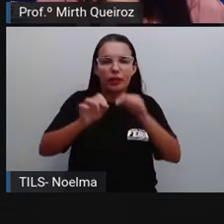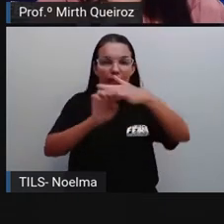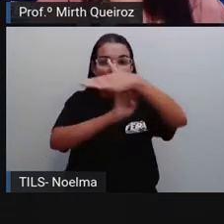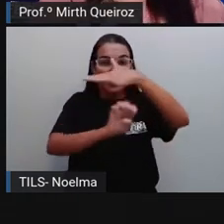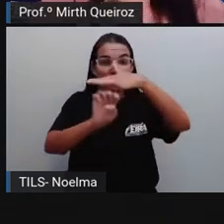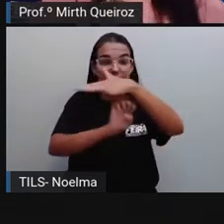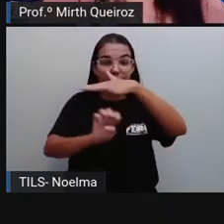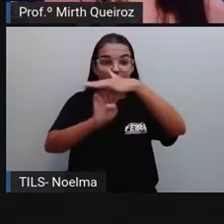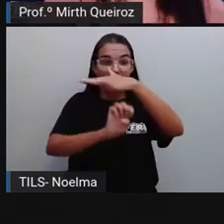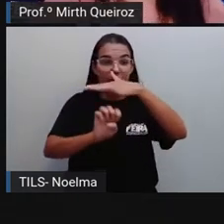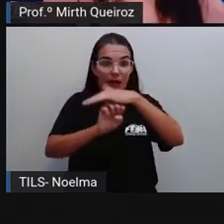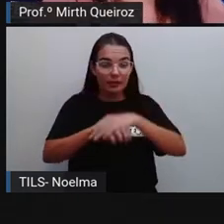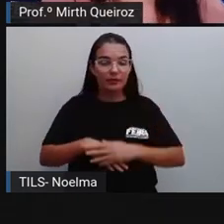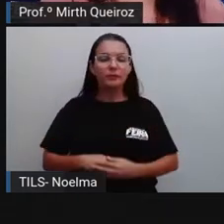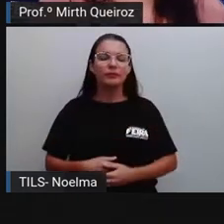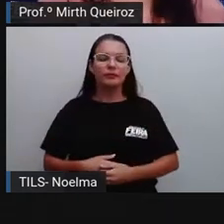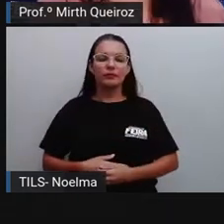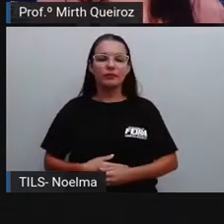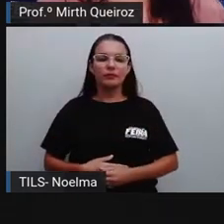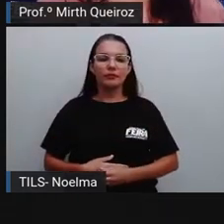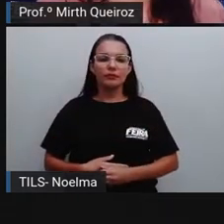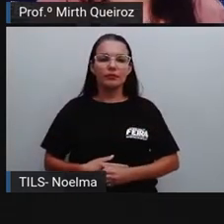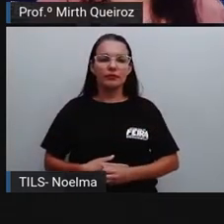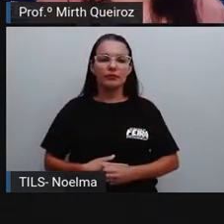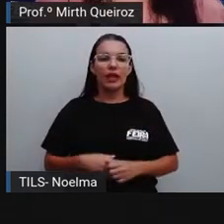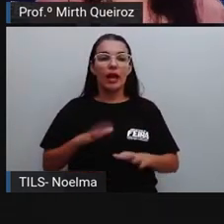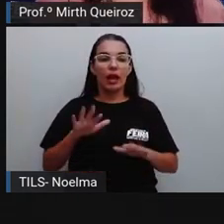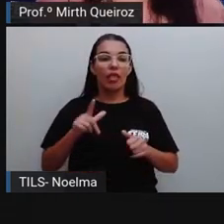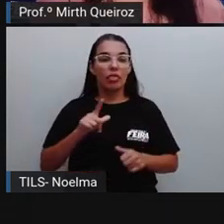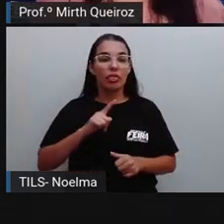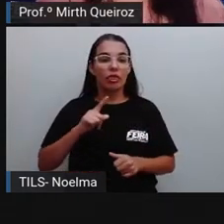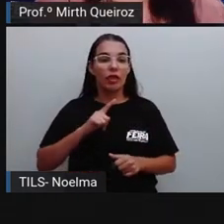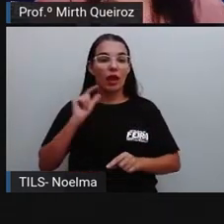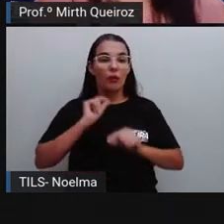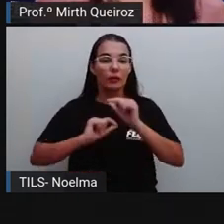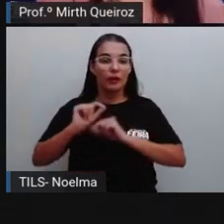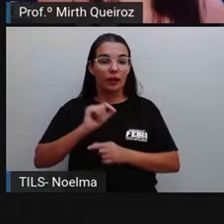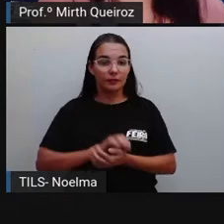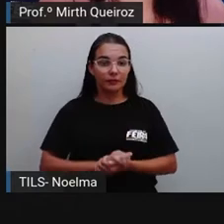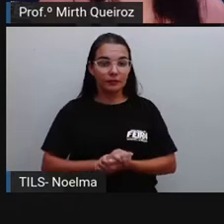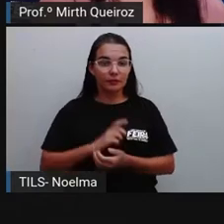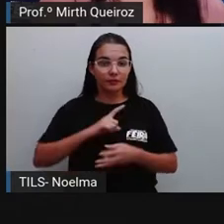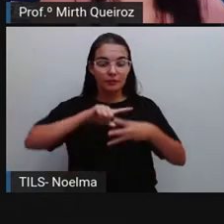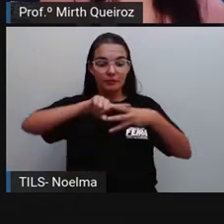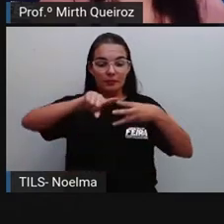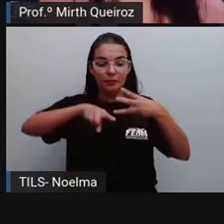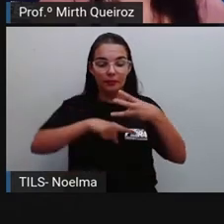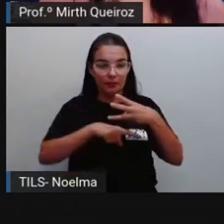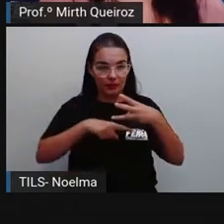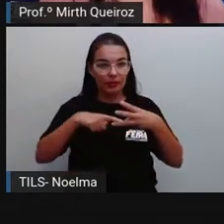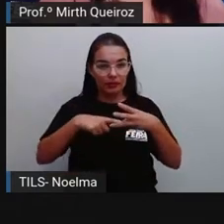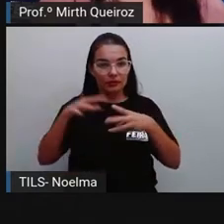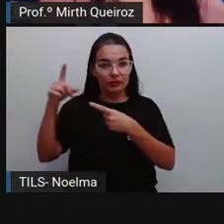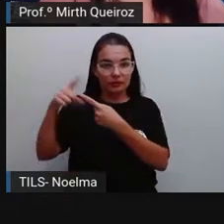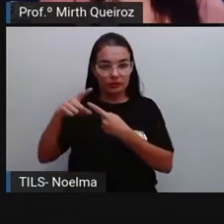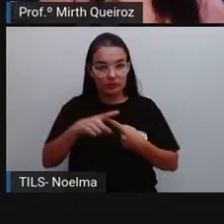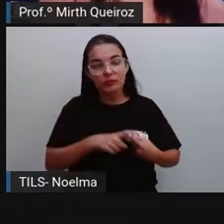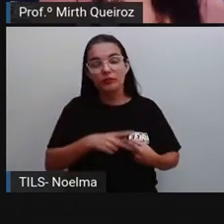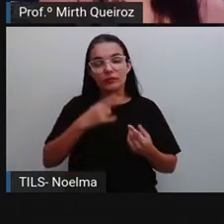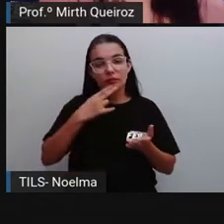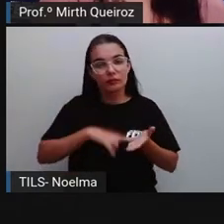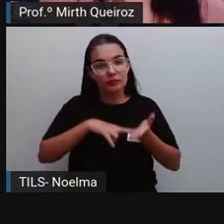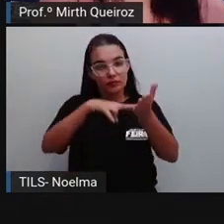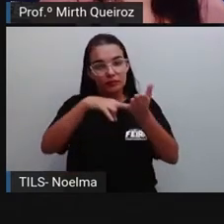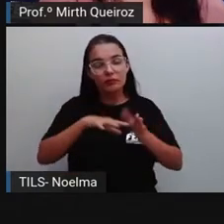E as comerciais, que são os três tipos de cartas que nós temos.